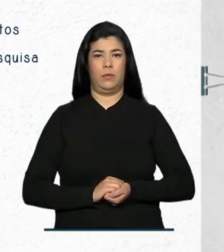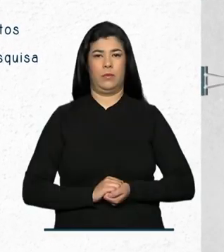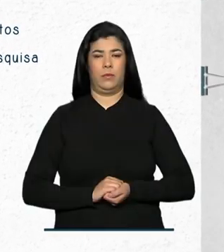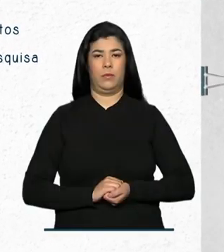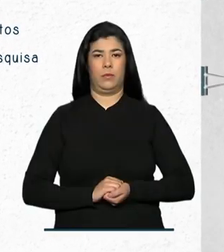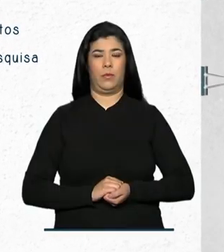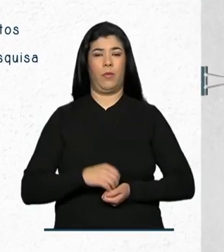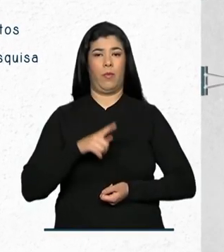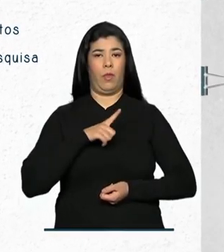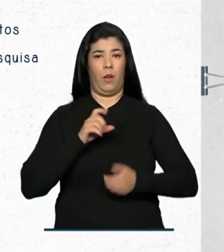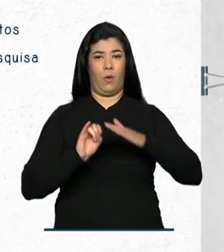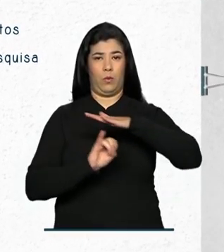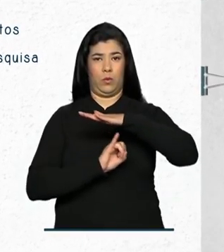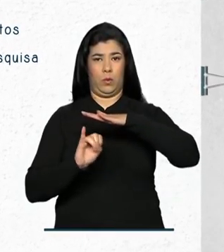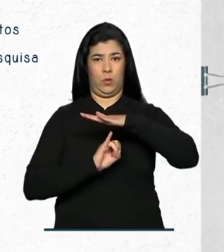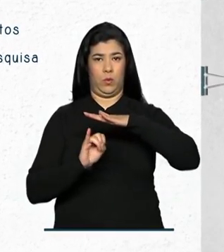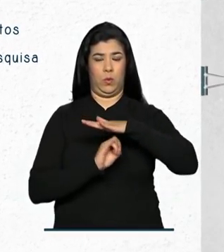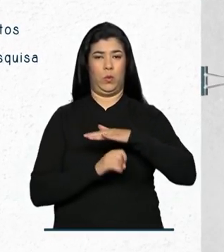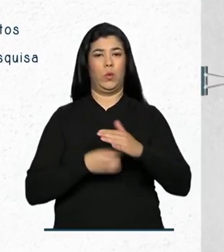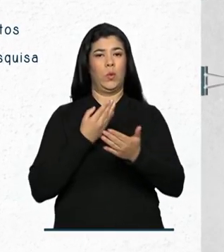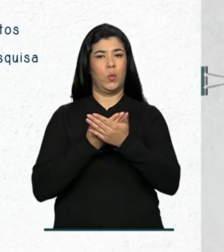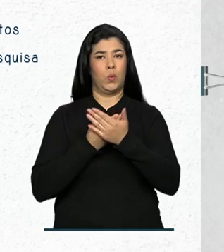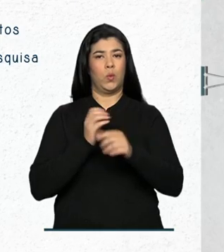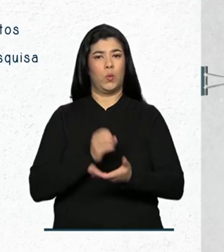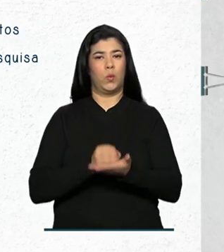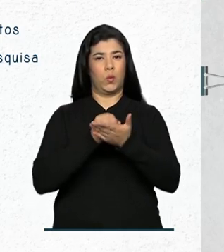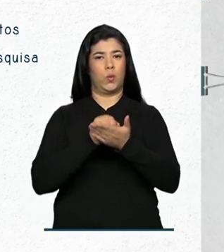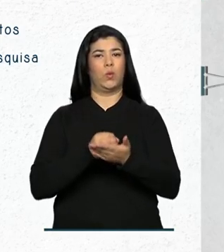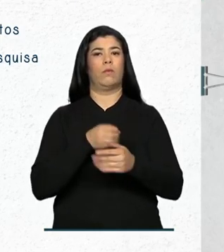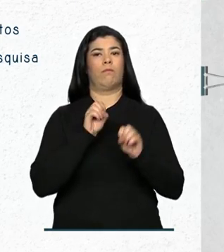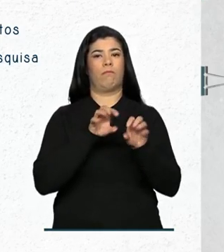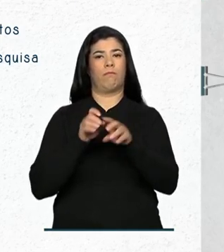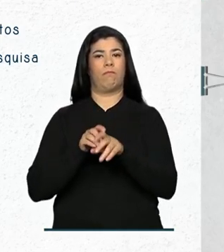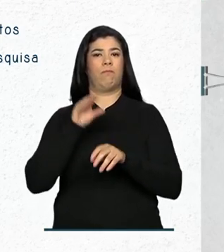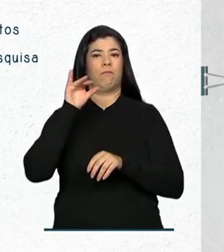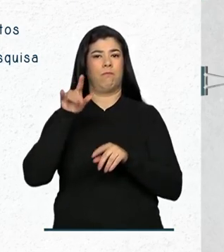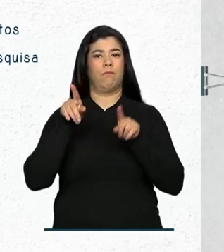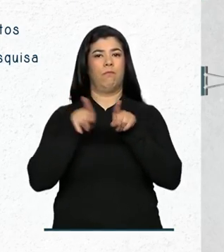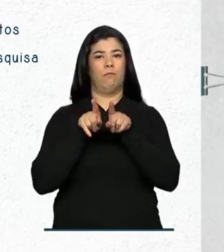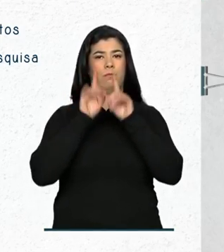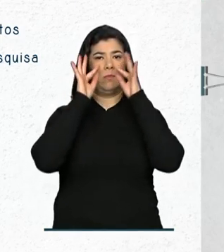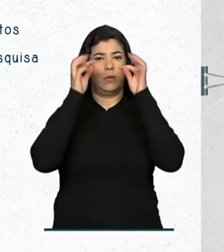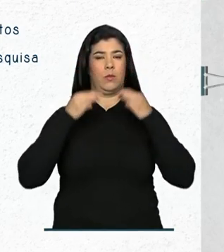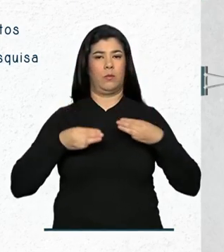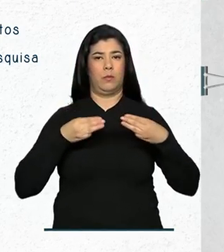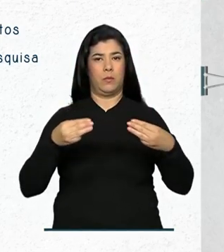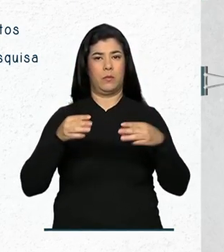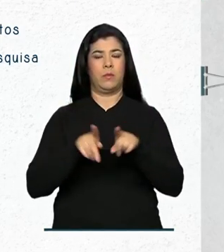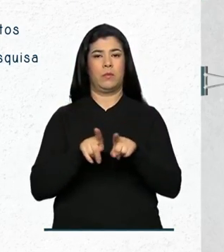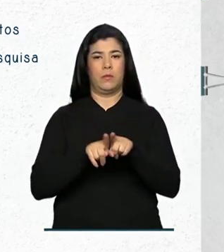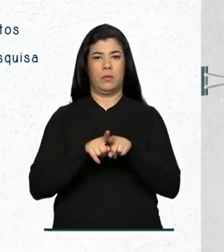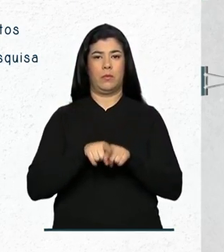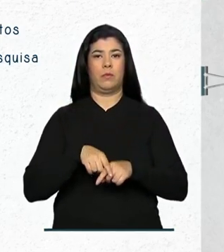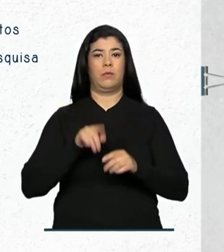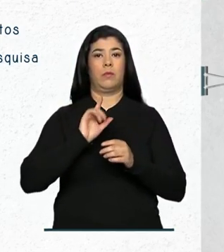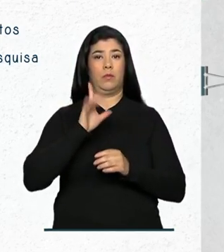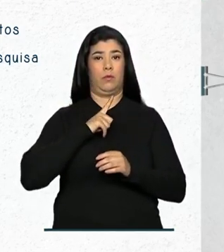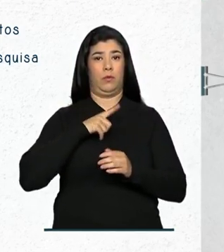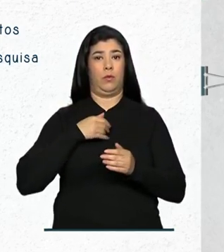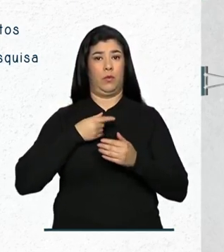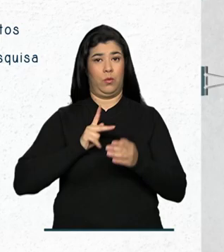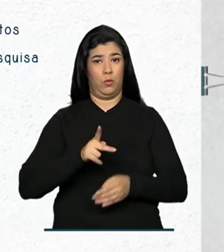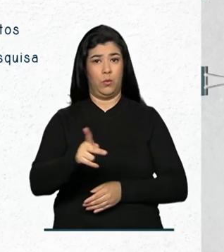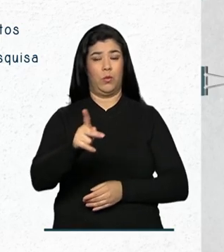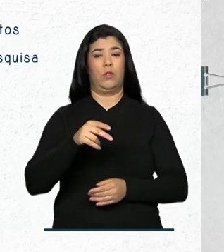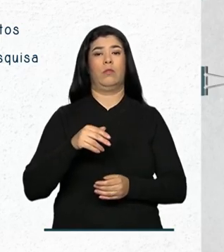A financiadora de estudos e projetos do Ministério da Ciência, Tecnologia e Informação prorrogou para 16 de outubro